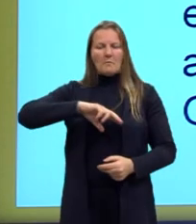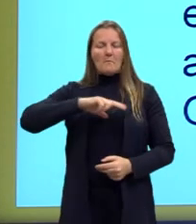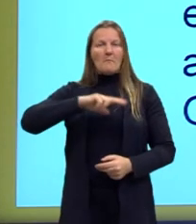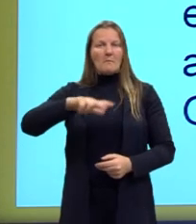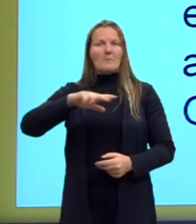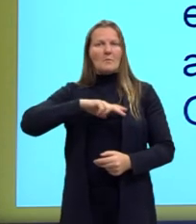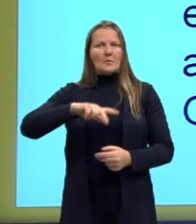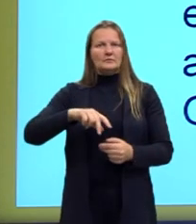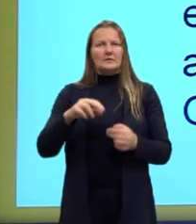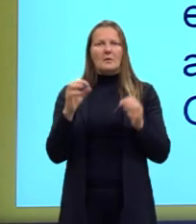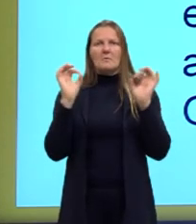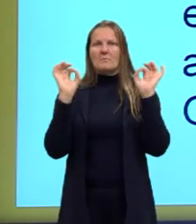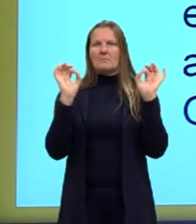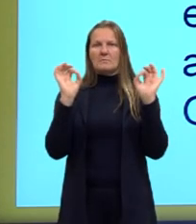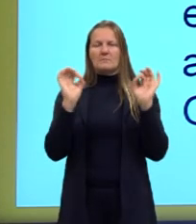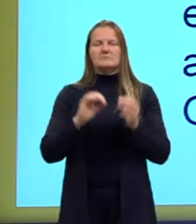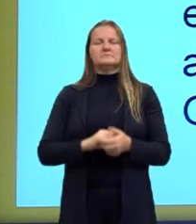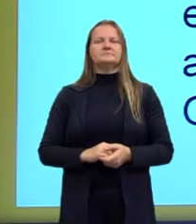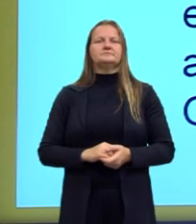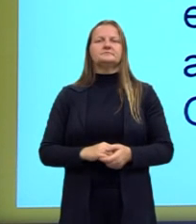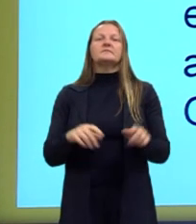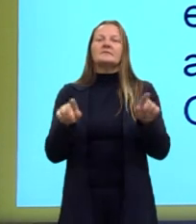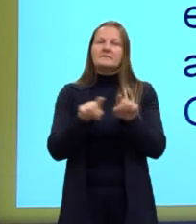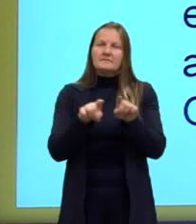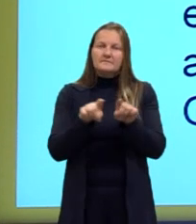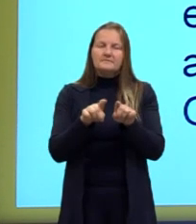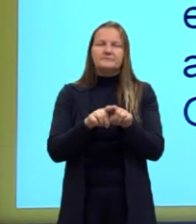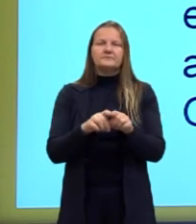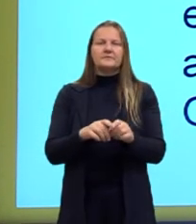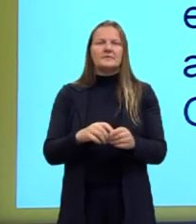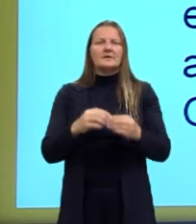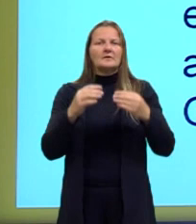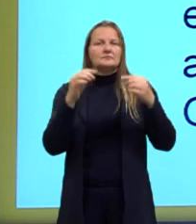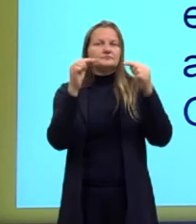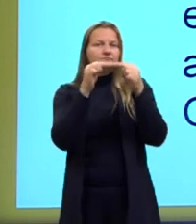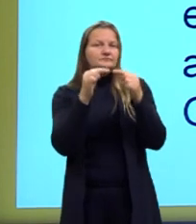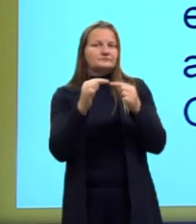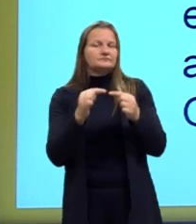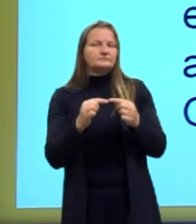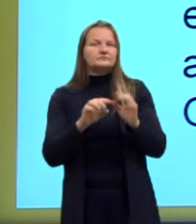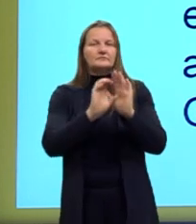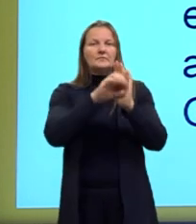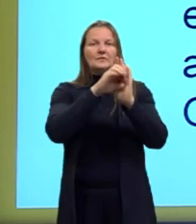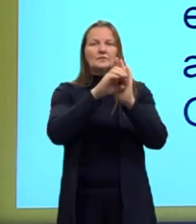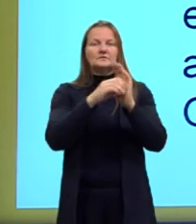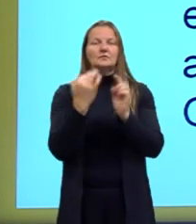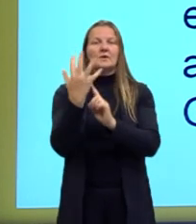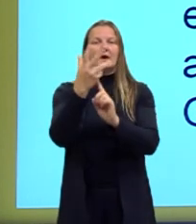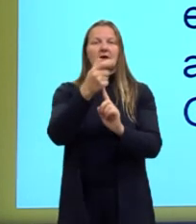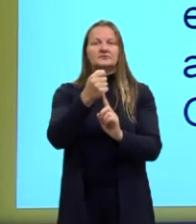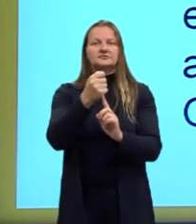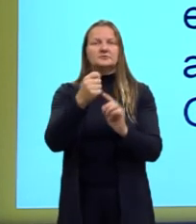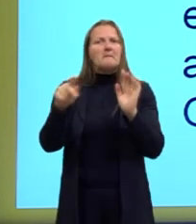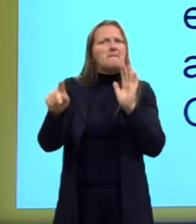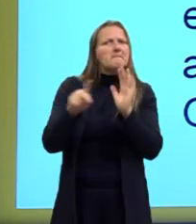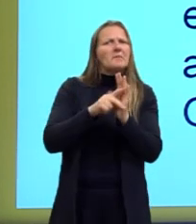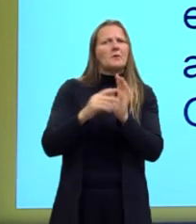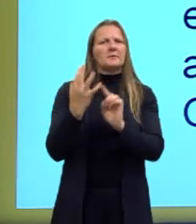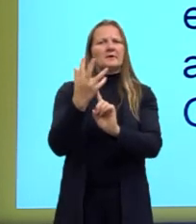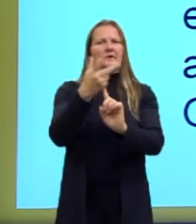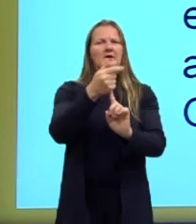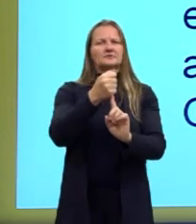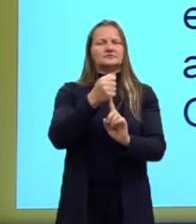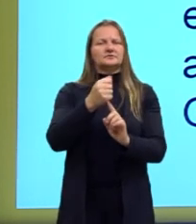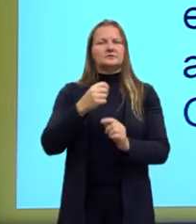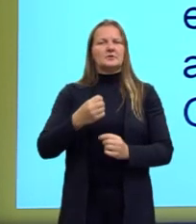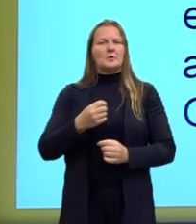mais bonito é. Temos também ali, em consonância com o conceito de arte pela arte. Isso é uma concepção